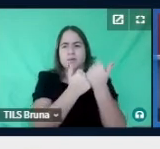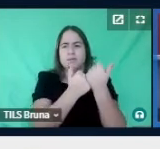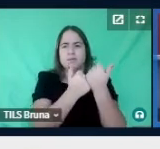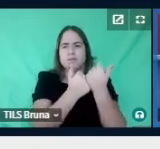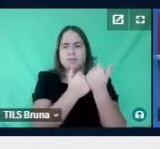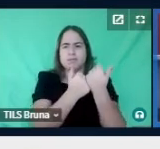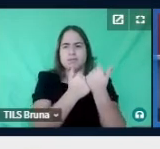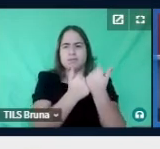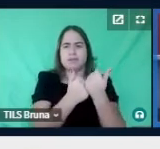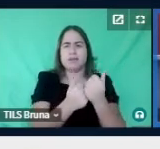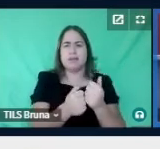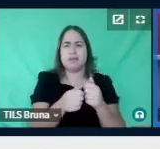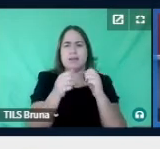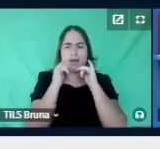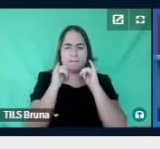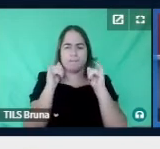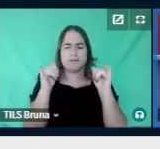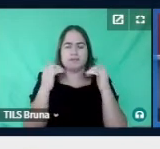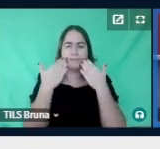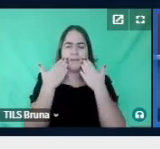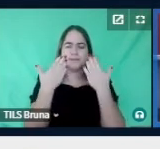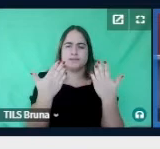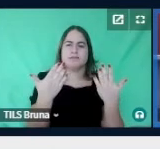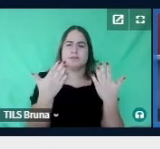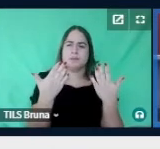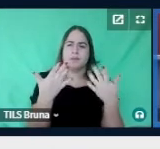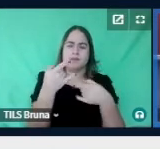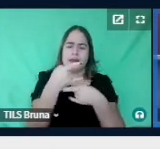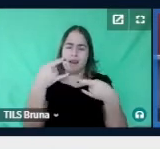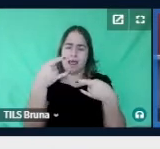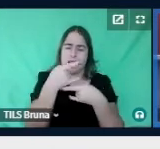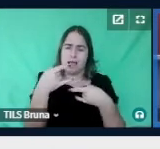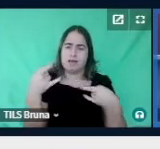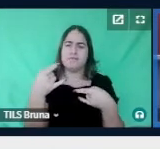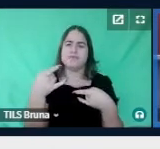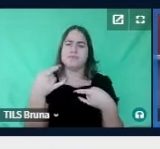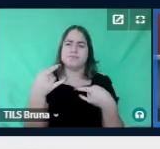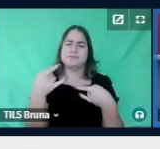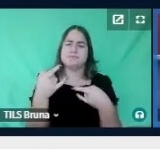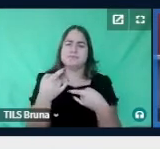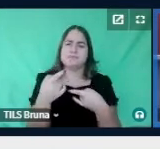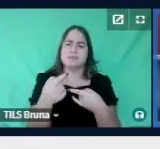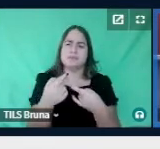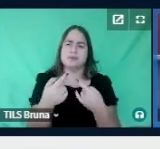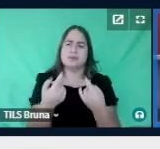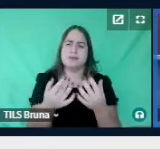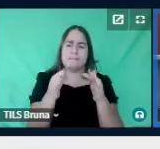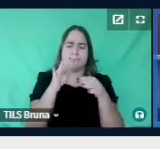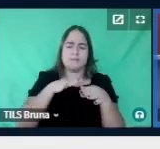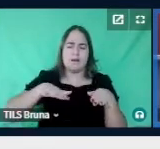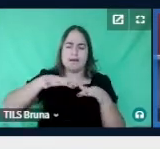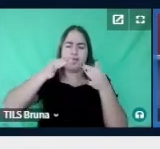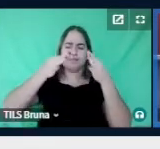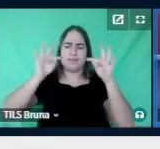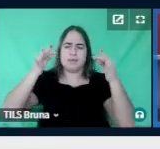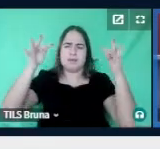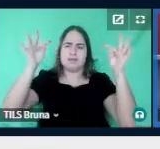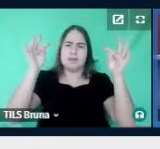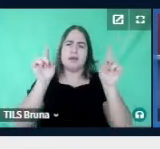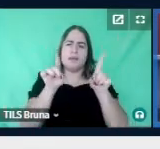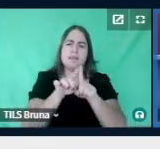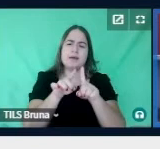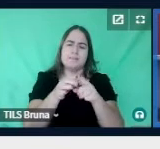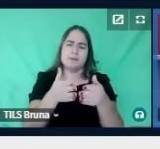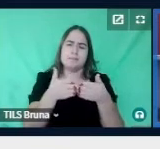transmissão, né, dessa defesa, organização da parte técnica, e também aos